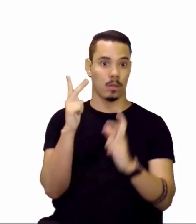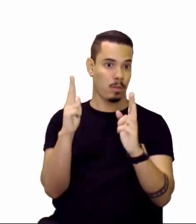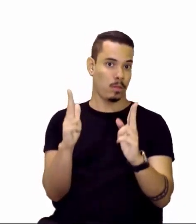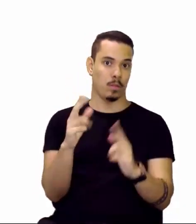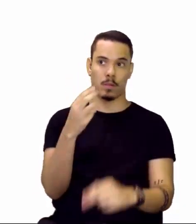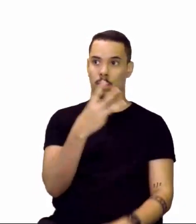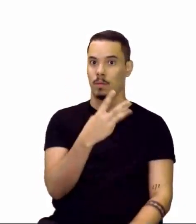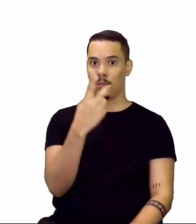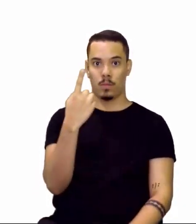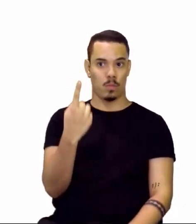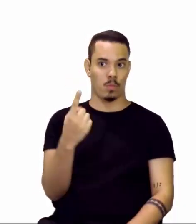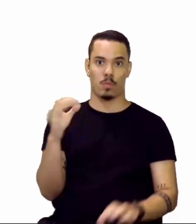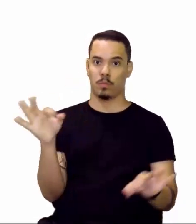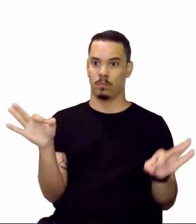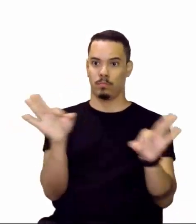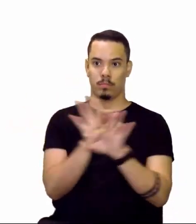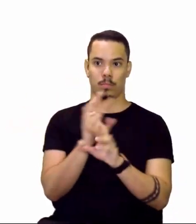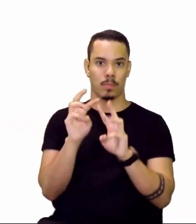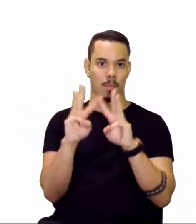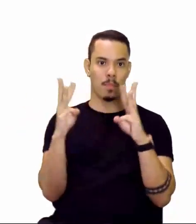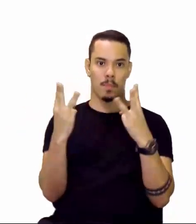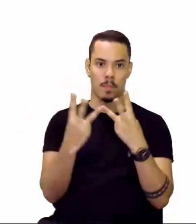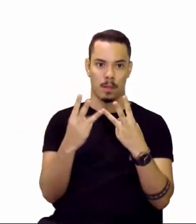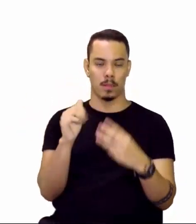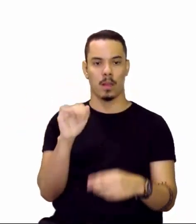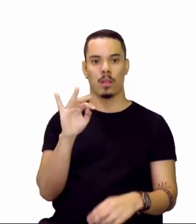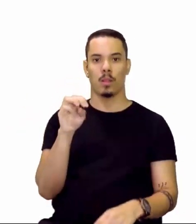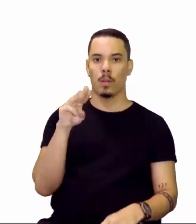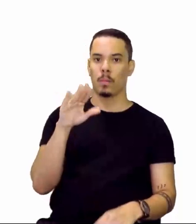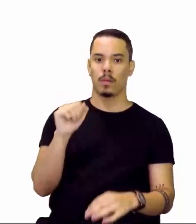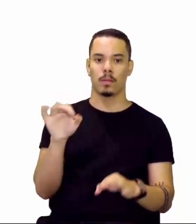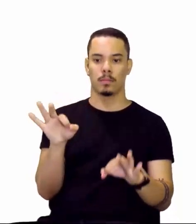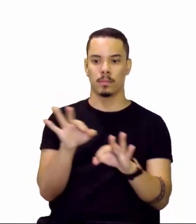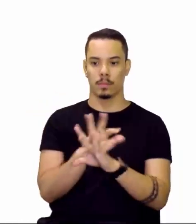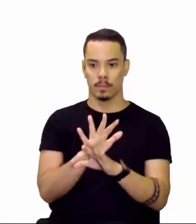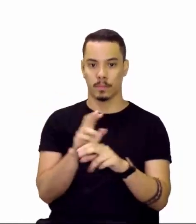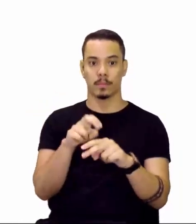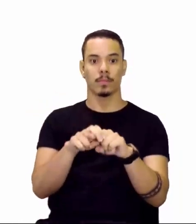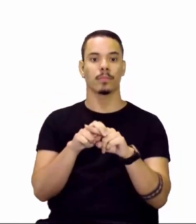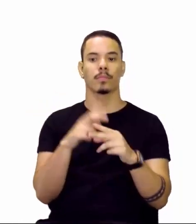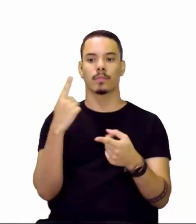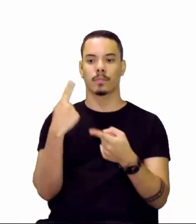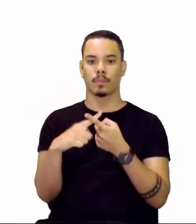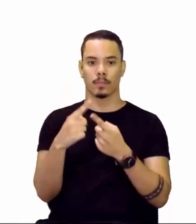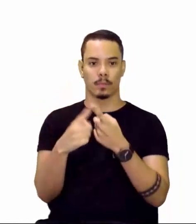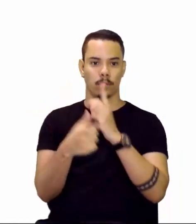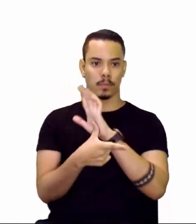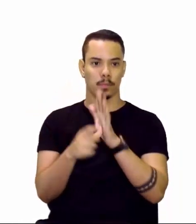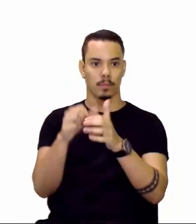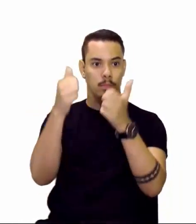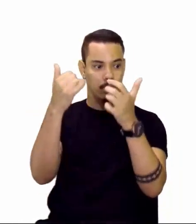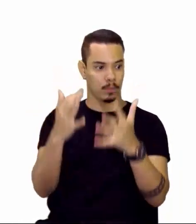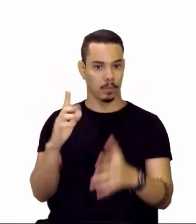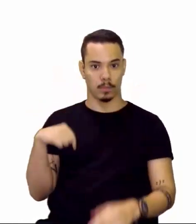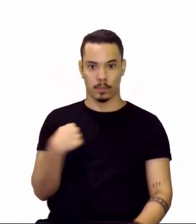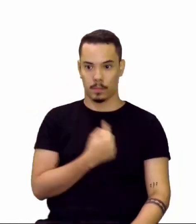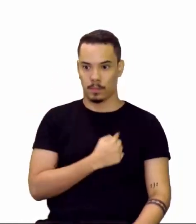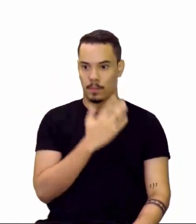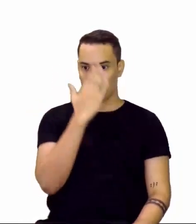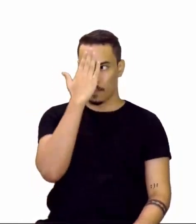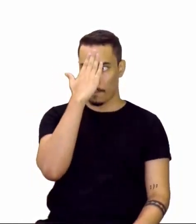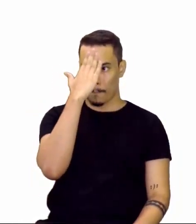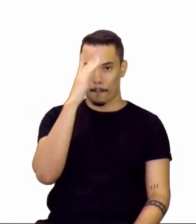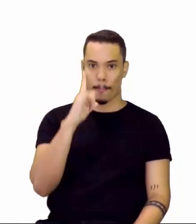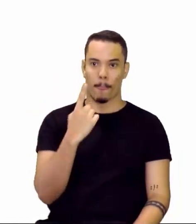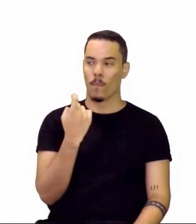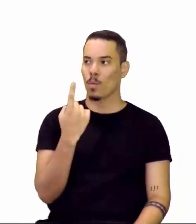31 a massa atômica desse átomo. Então, porque nós estamos aqui, olha, um